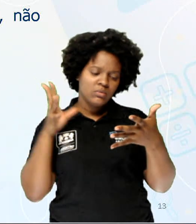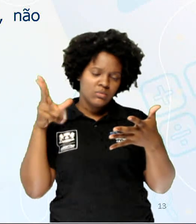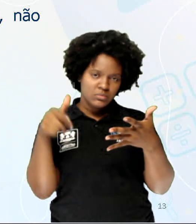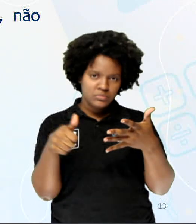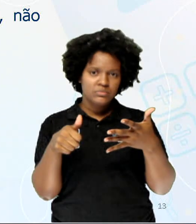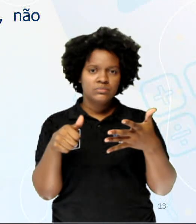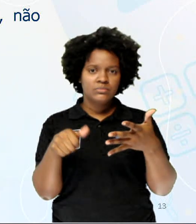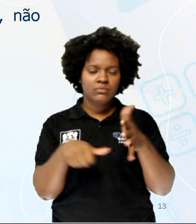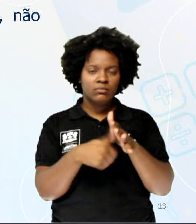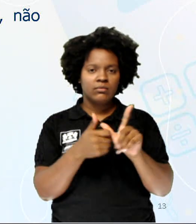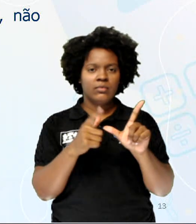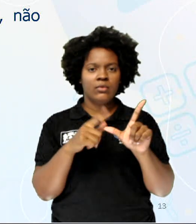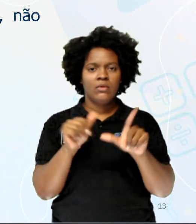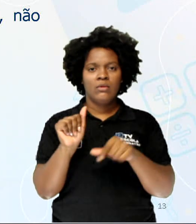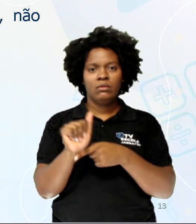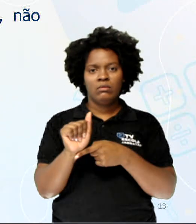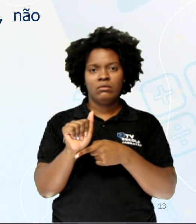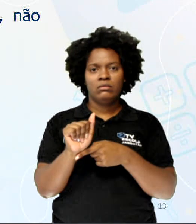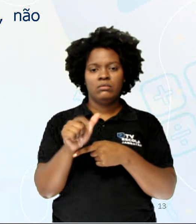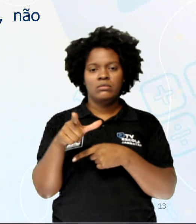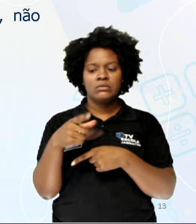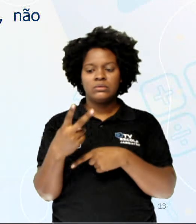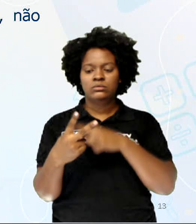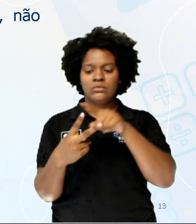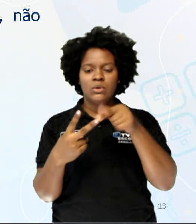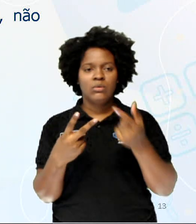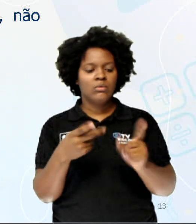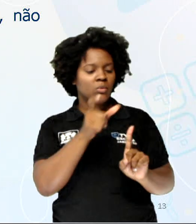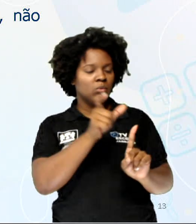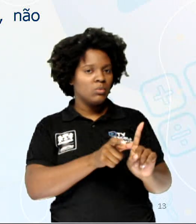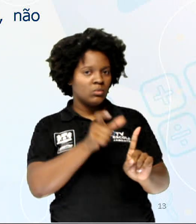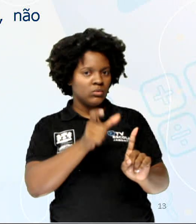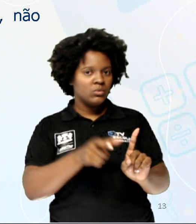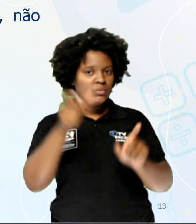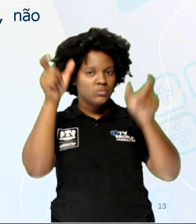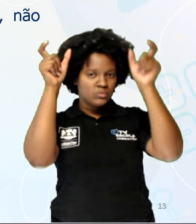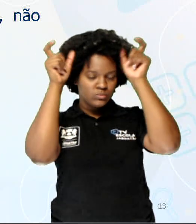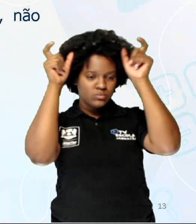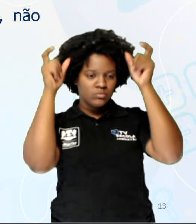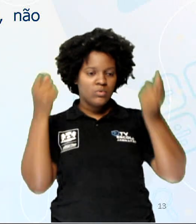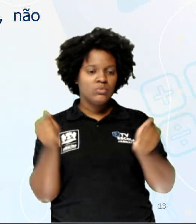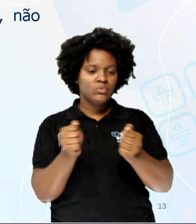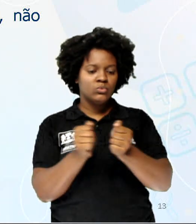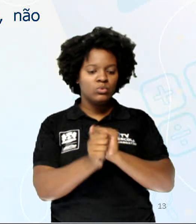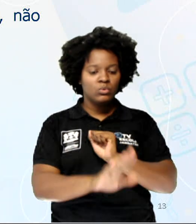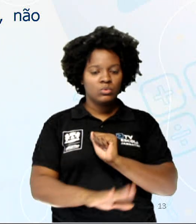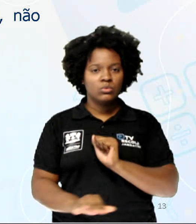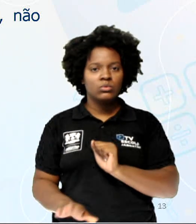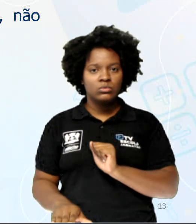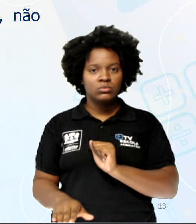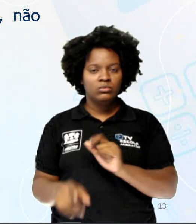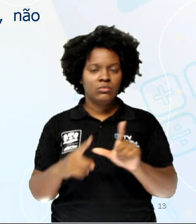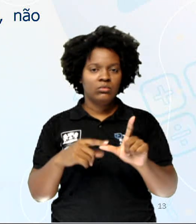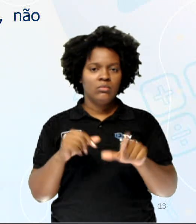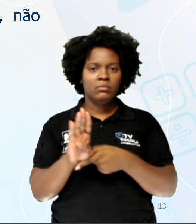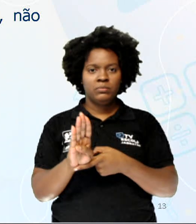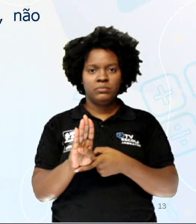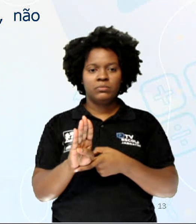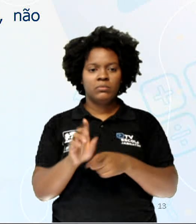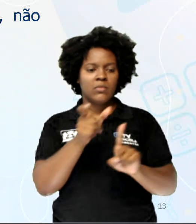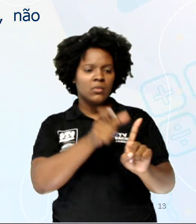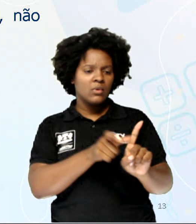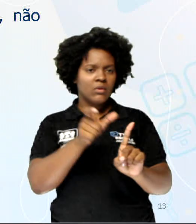Na letra A, ela é composta por duas personagens. Um urso e uma criança. Letra B, as